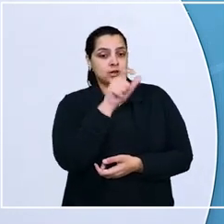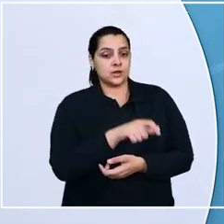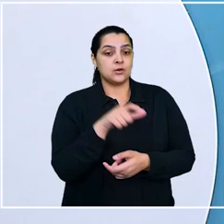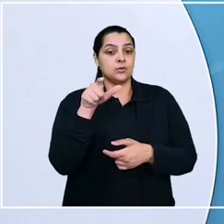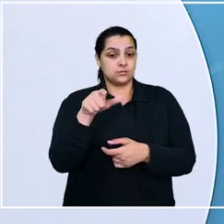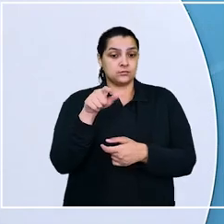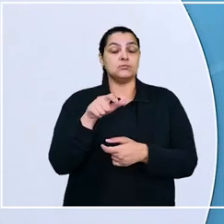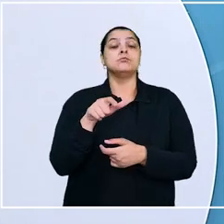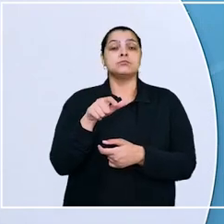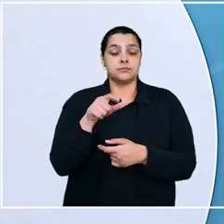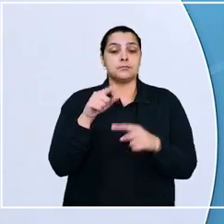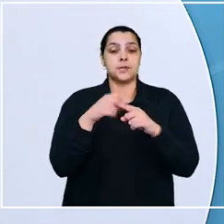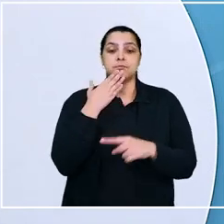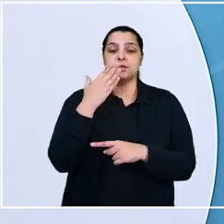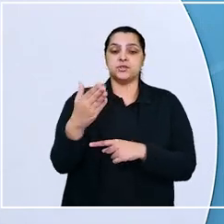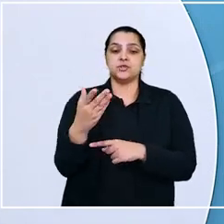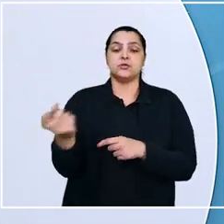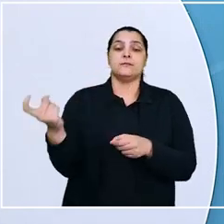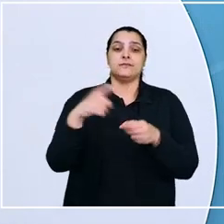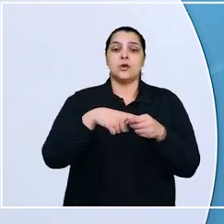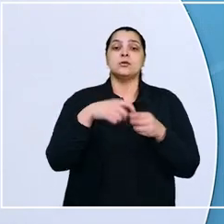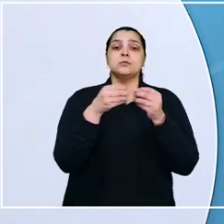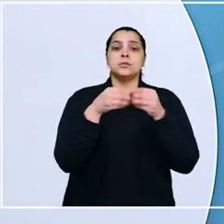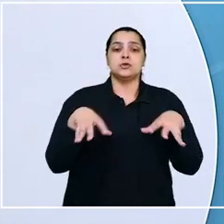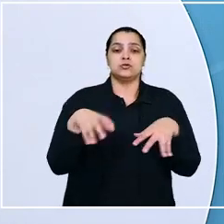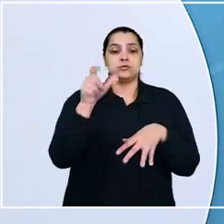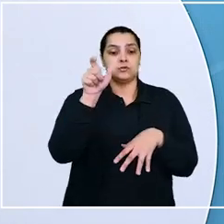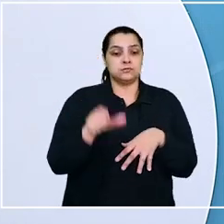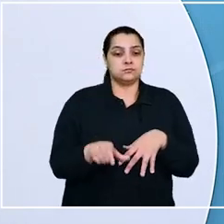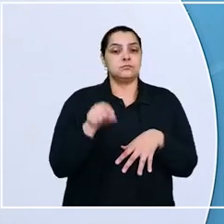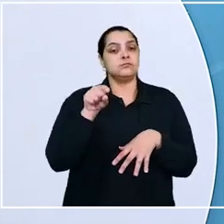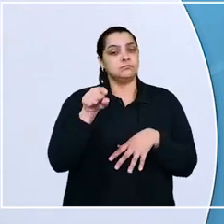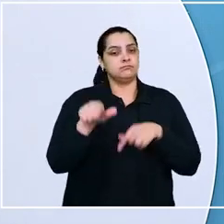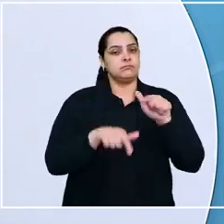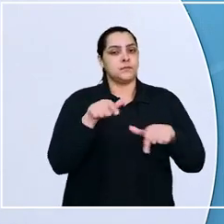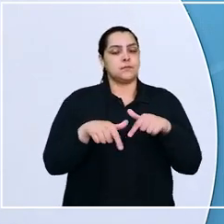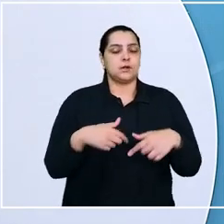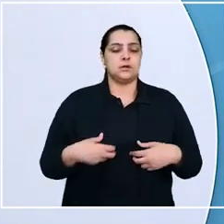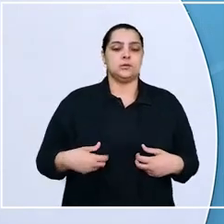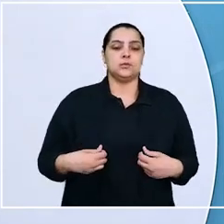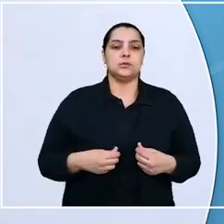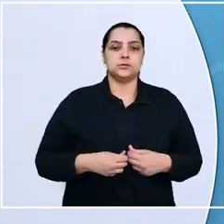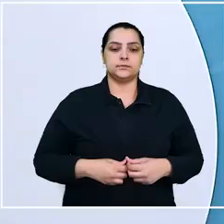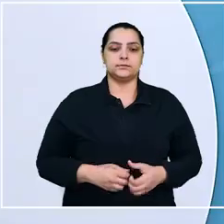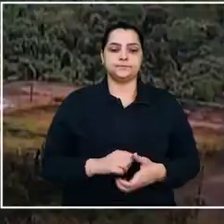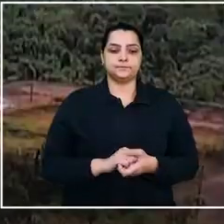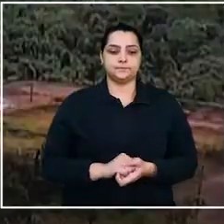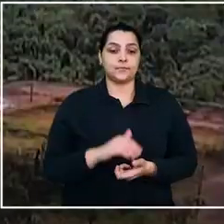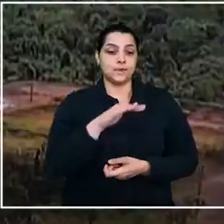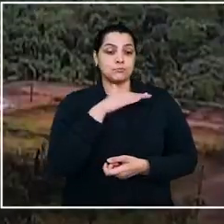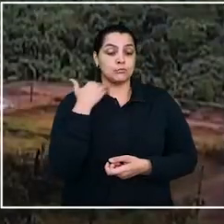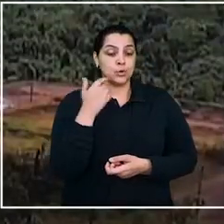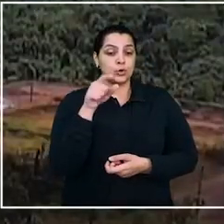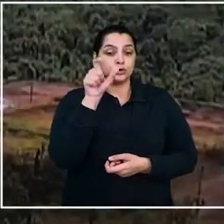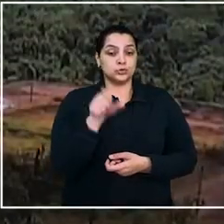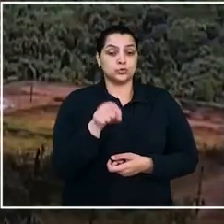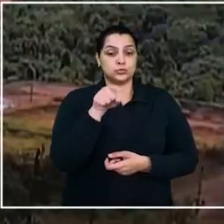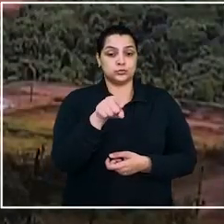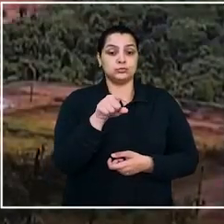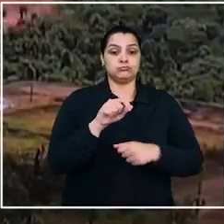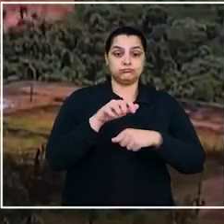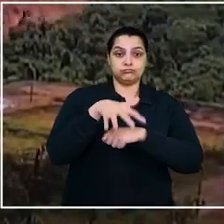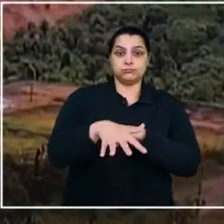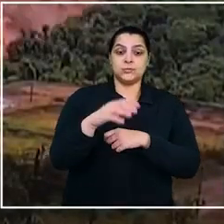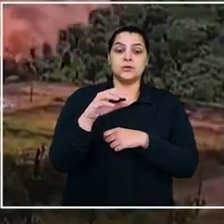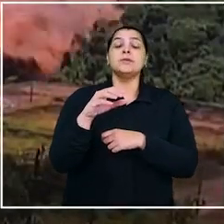no acidente em Brumadinho para solicitar reparação de danos causados diretamente ao trabalhador. Morto no rompimento da